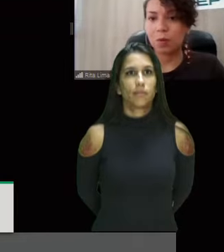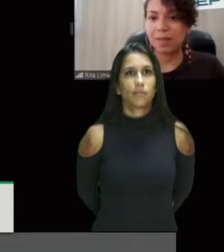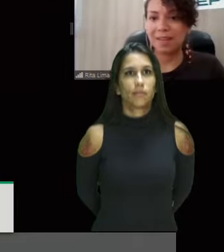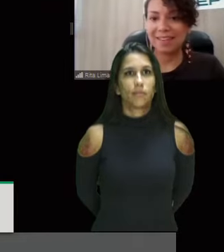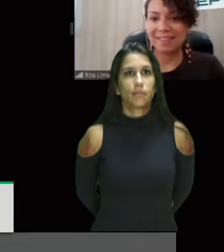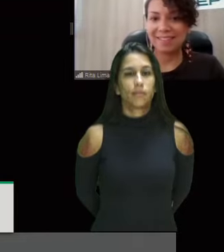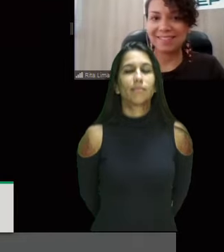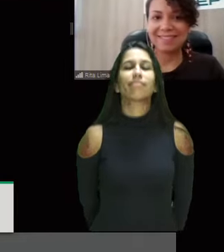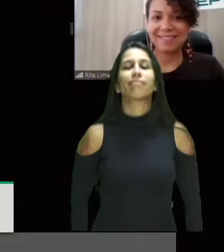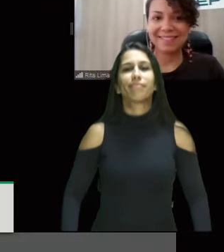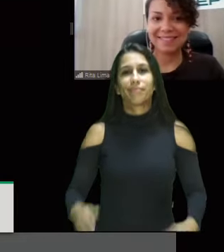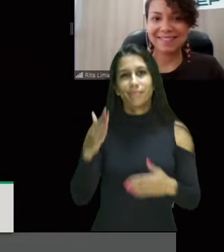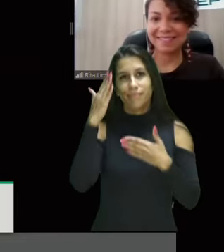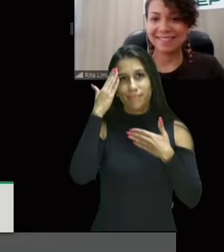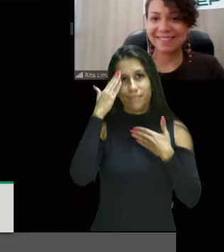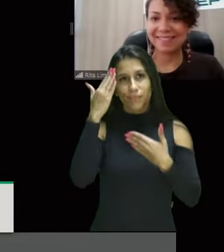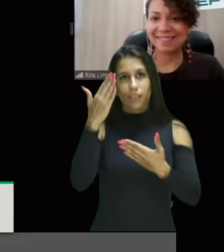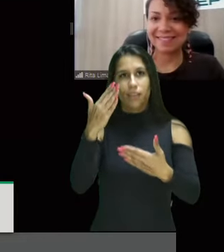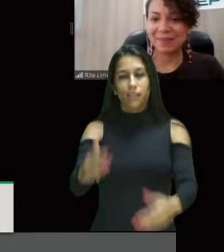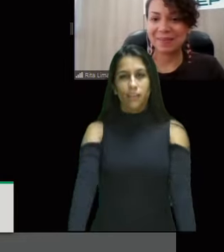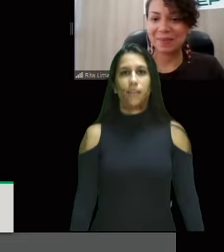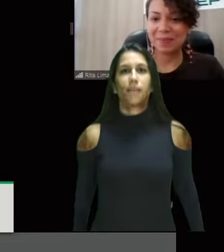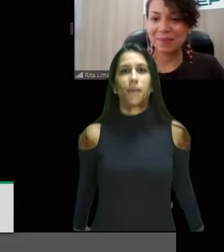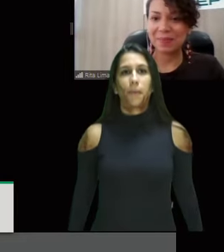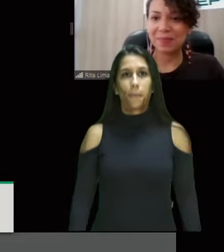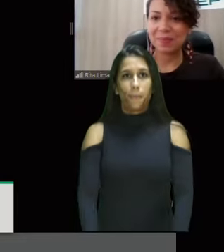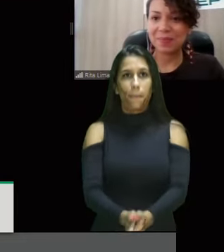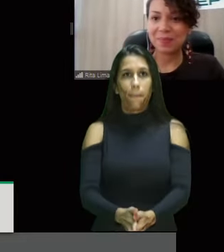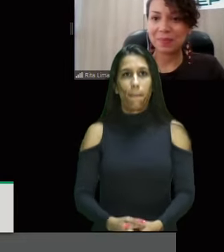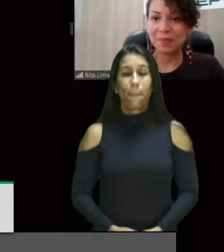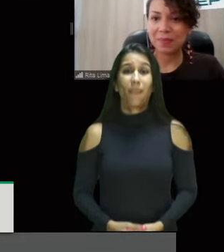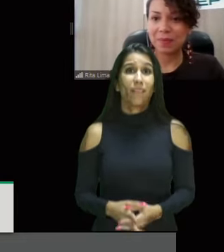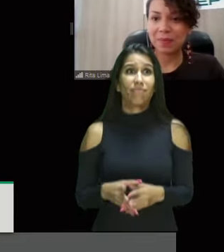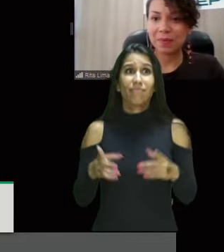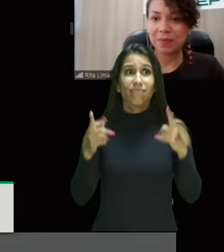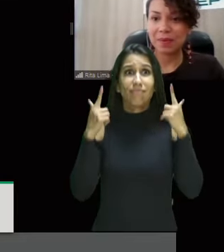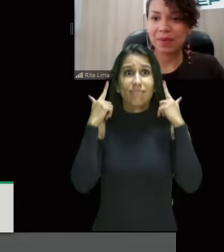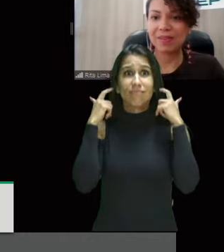Muito obrigada. Apesar do áudio não ter